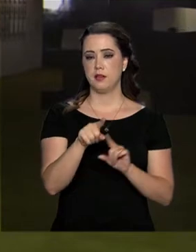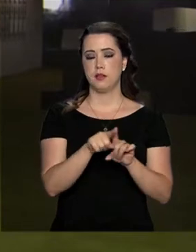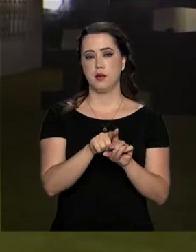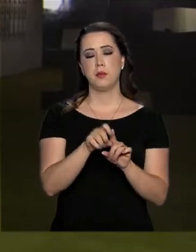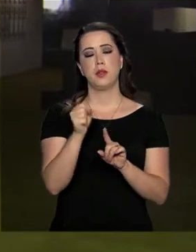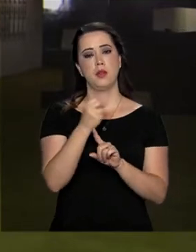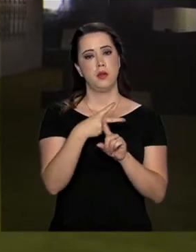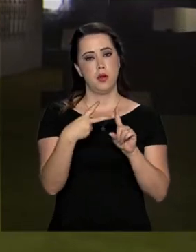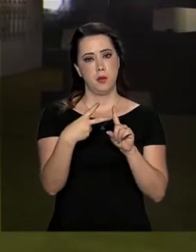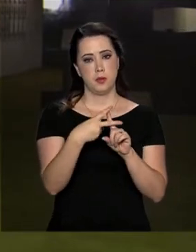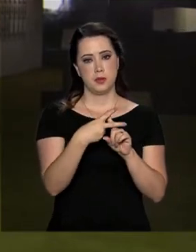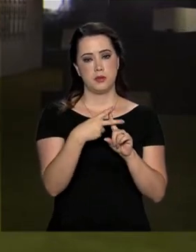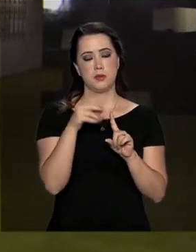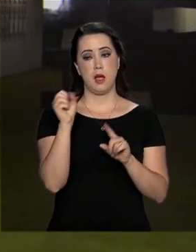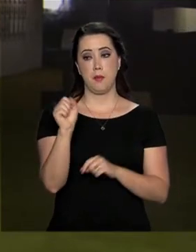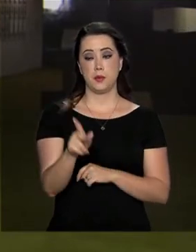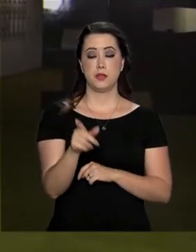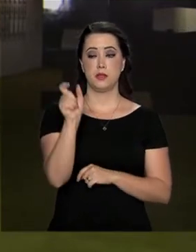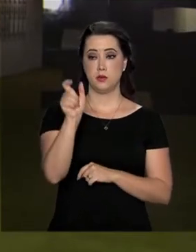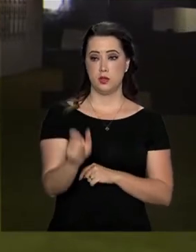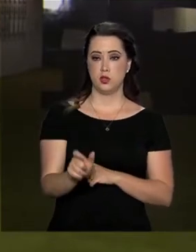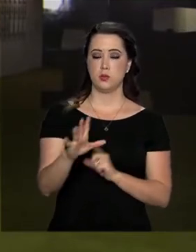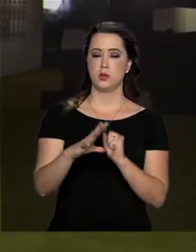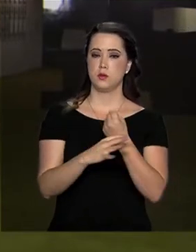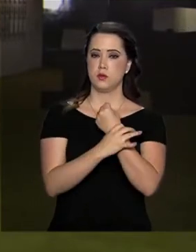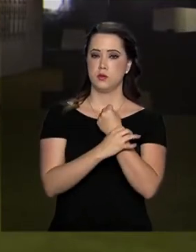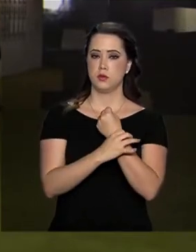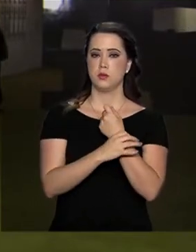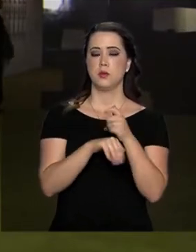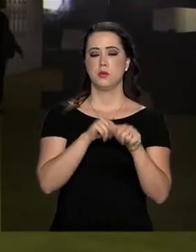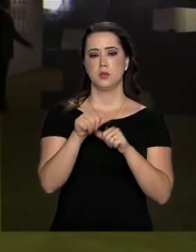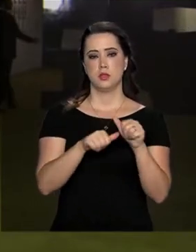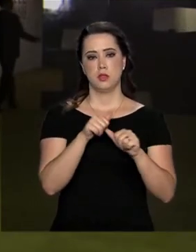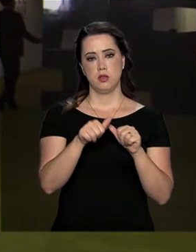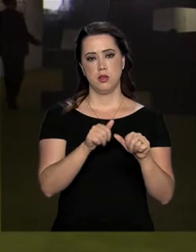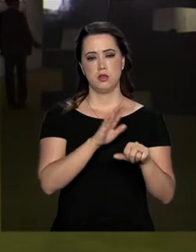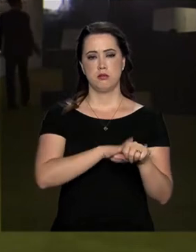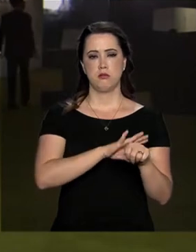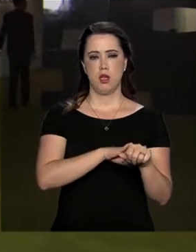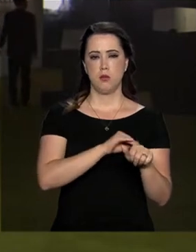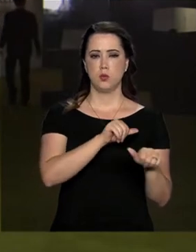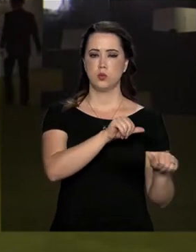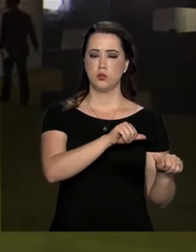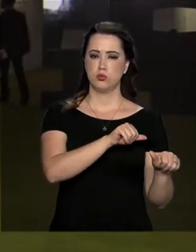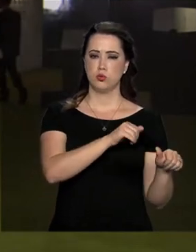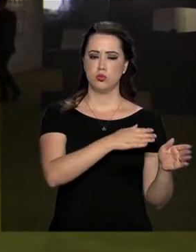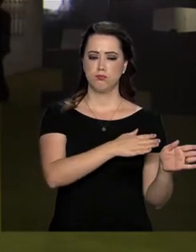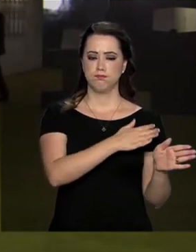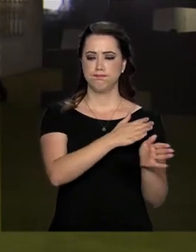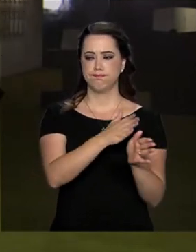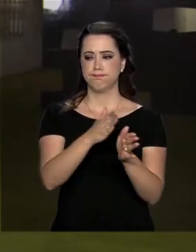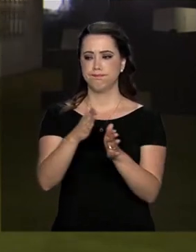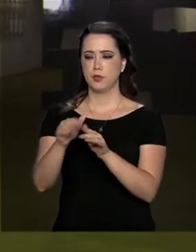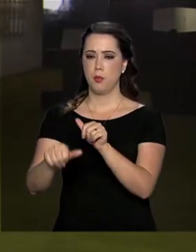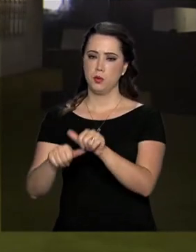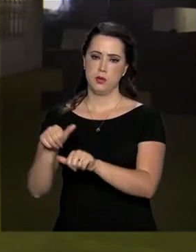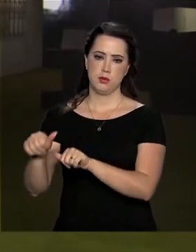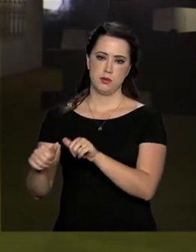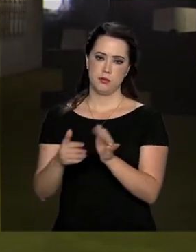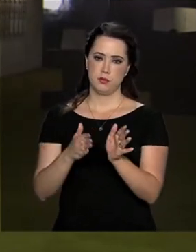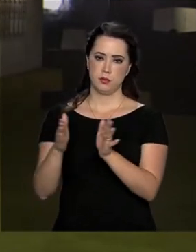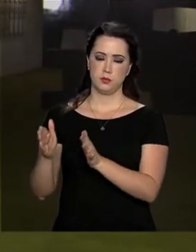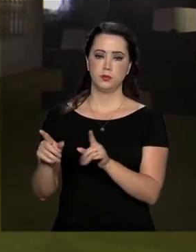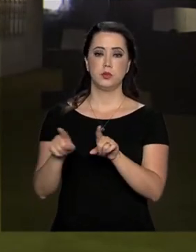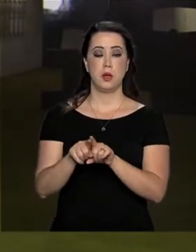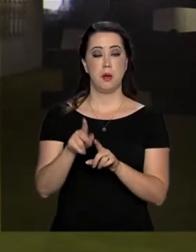de profissionais de segurança e mudança em regras de transição. A expectativa é votar os destaques ainda hoje e